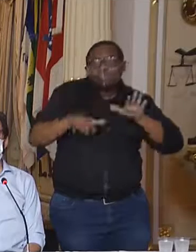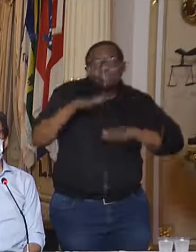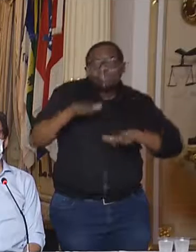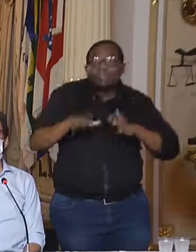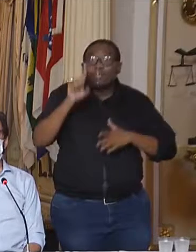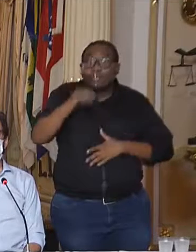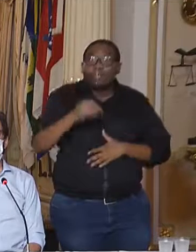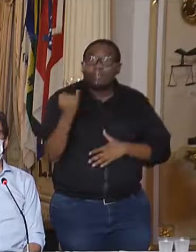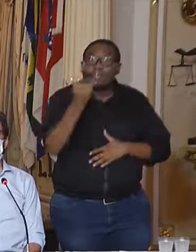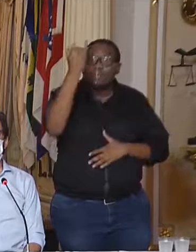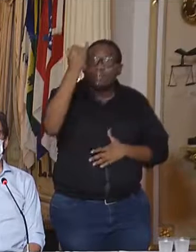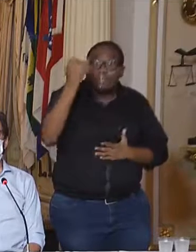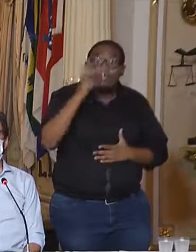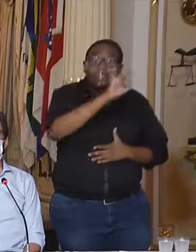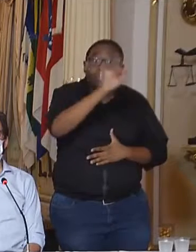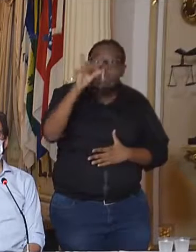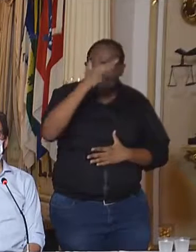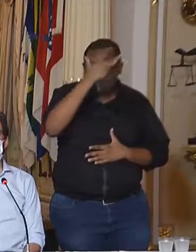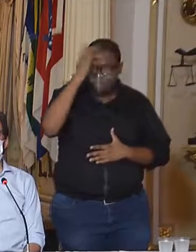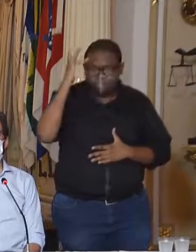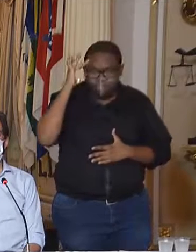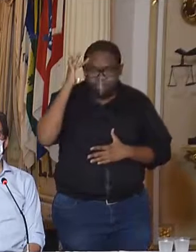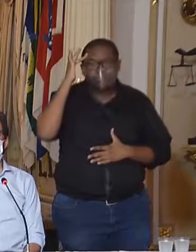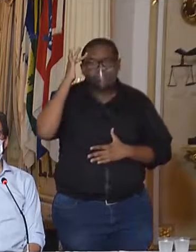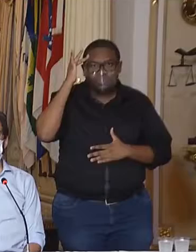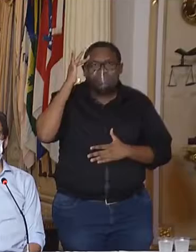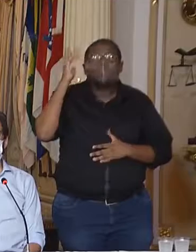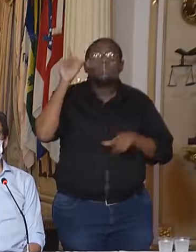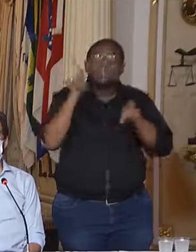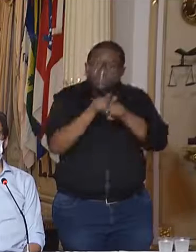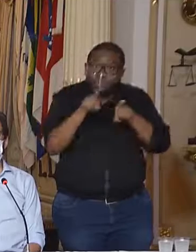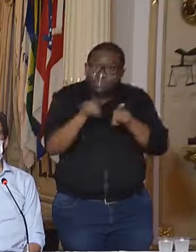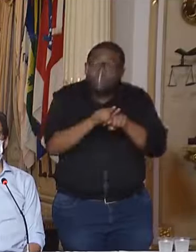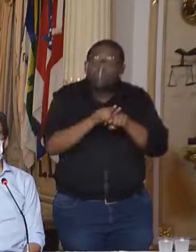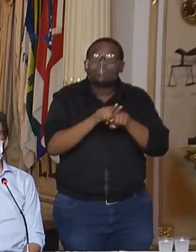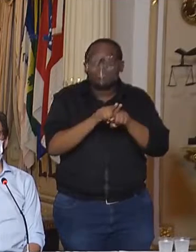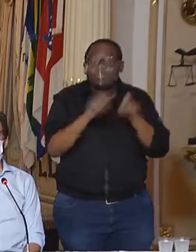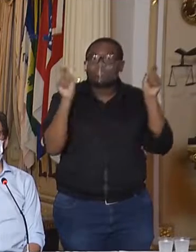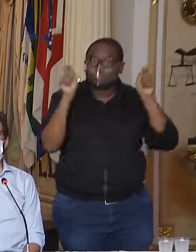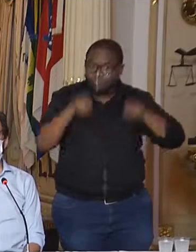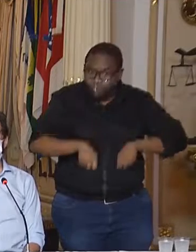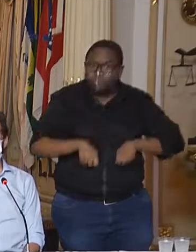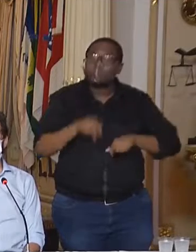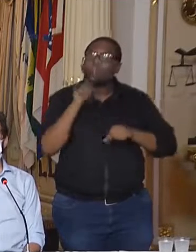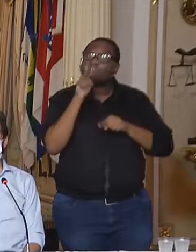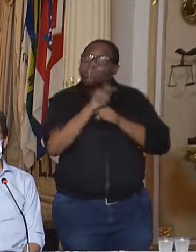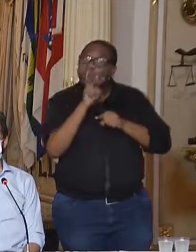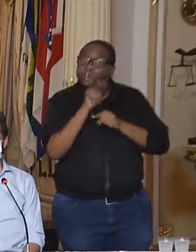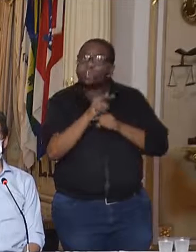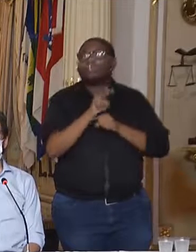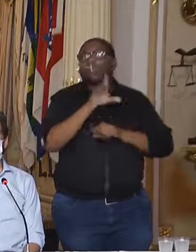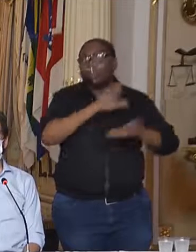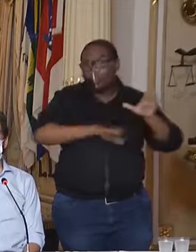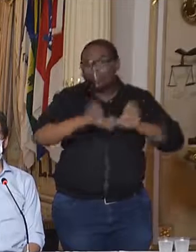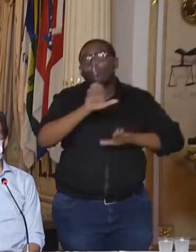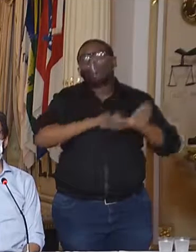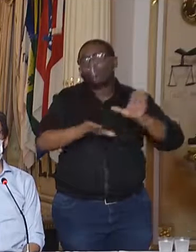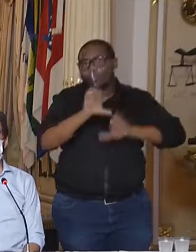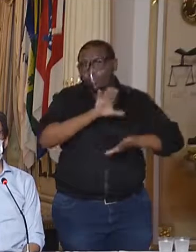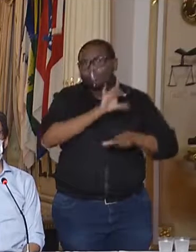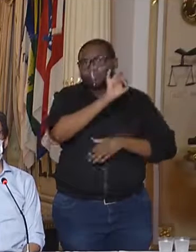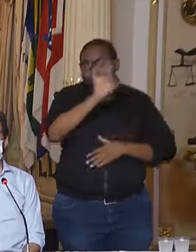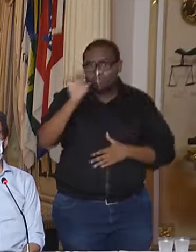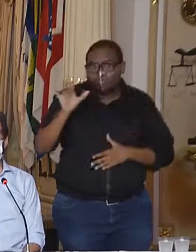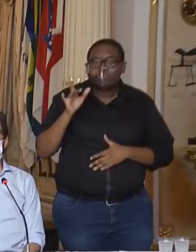cidadão, que cada pessoa possa também ser um agente de proteção neste processo.